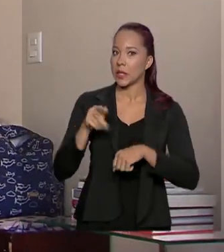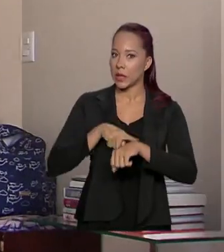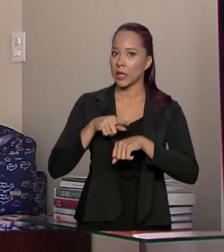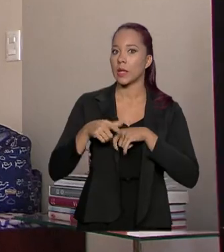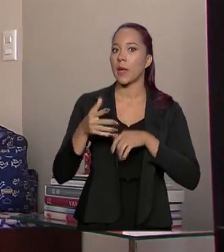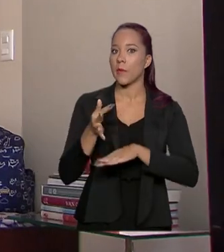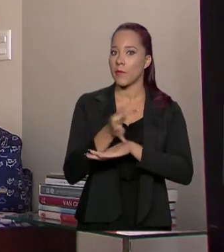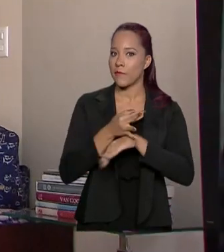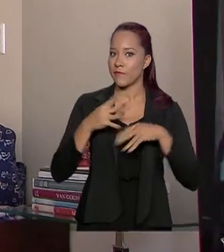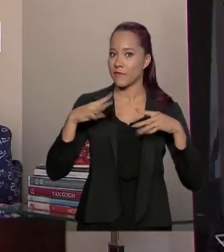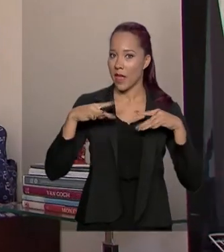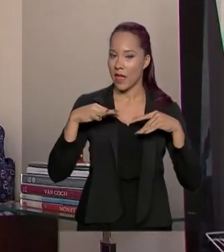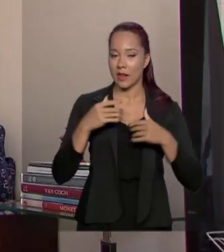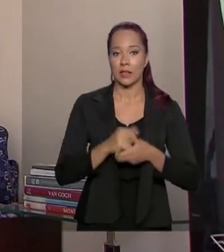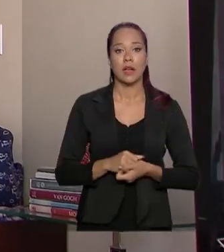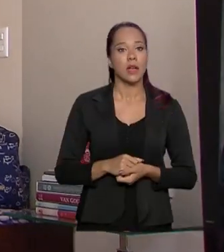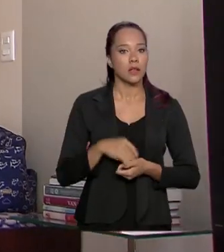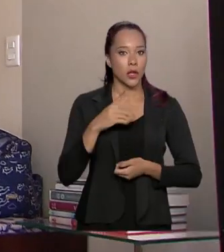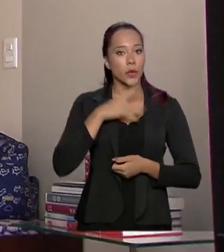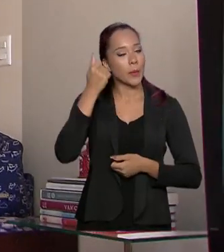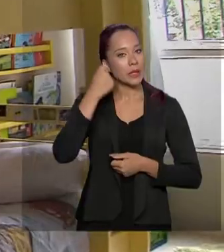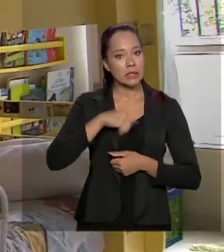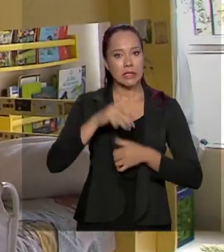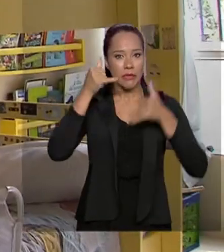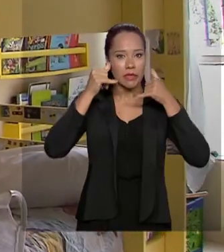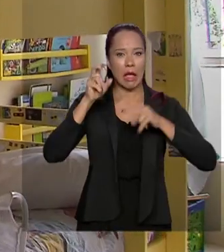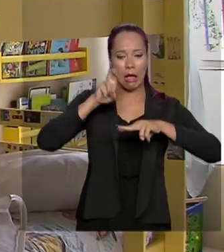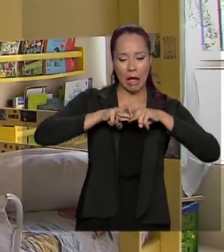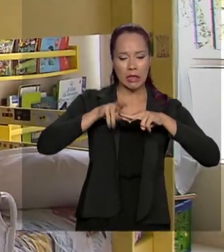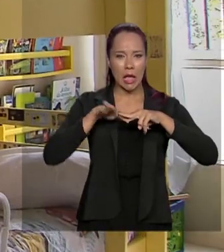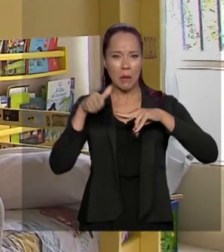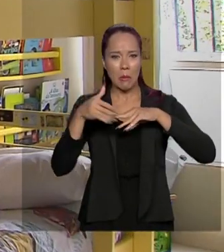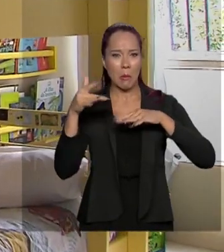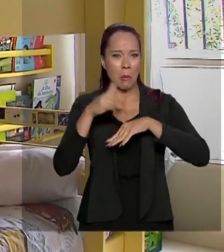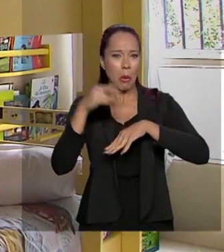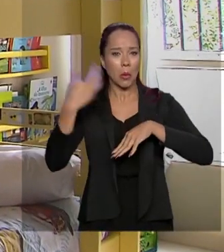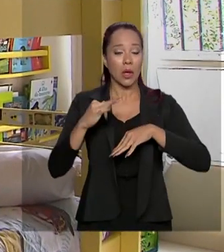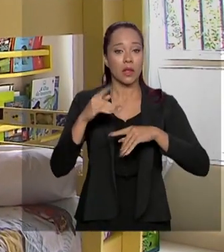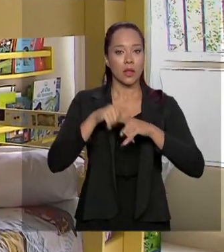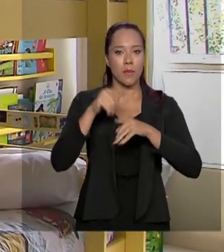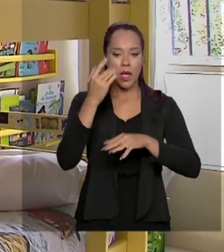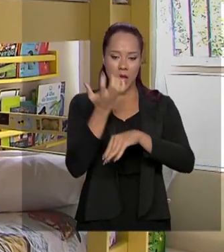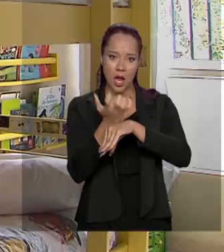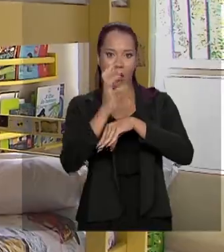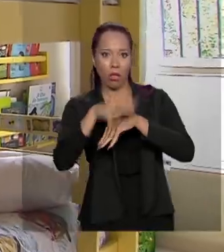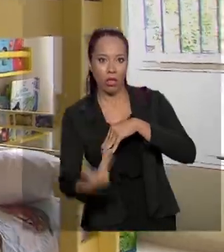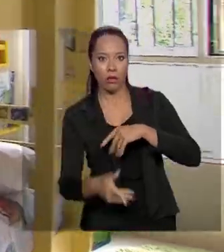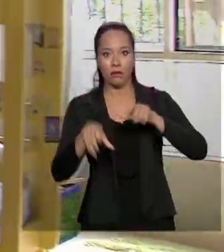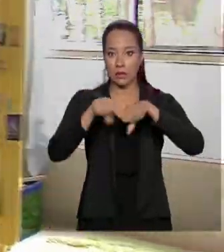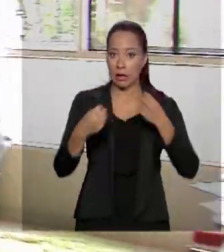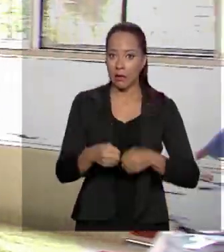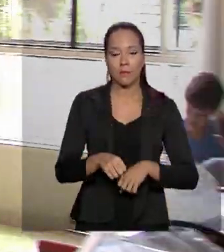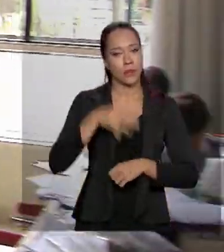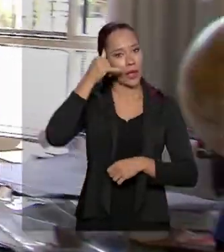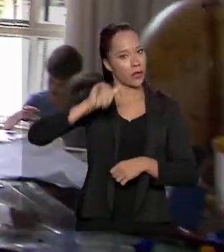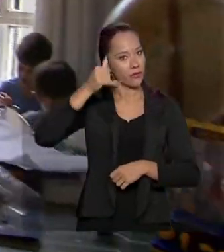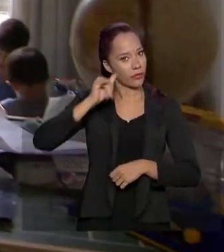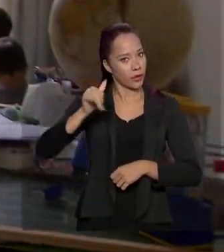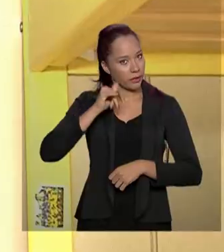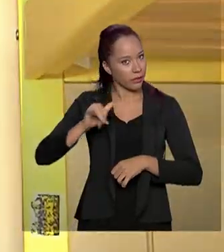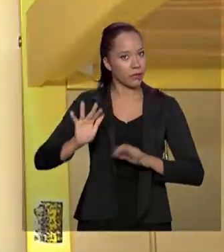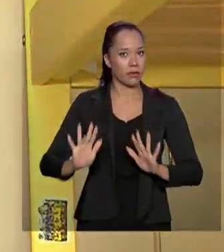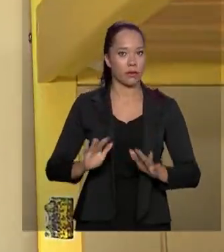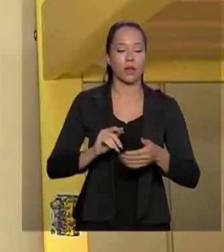O básico é não ter móveis pontiagudos e objetos que podem cair e quebrar também estão fora da decoração da